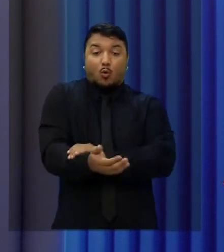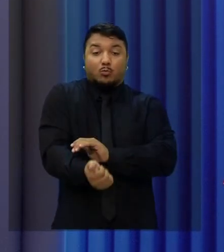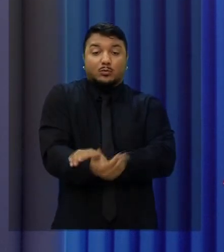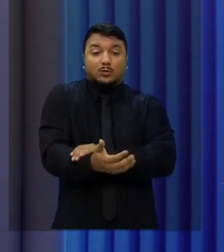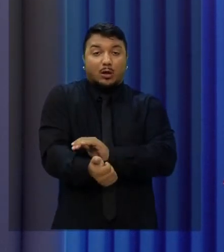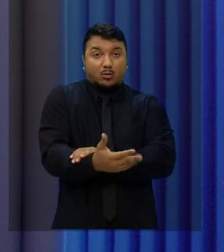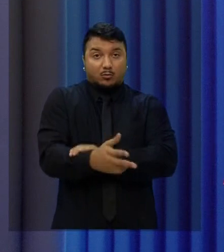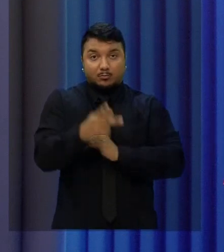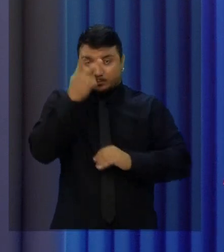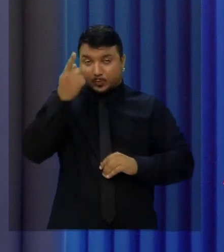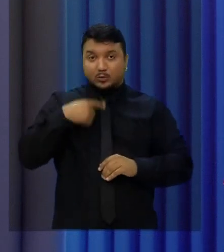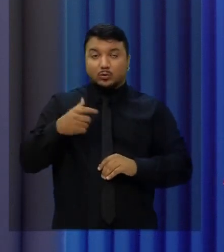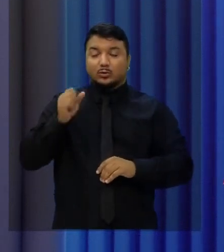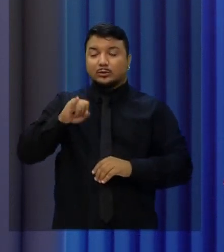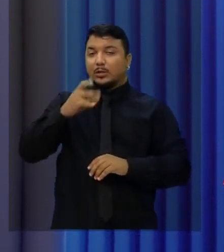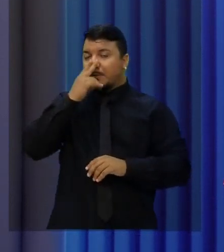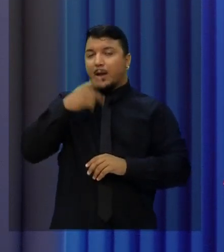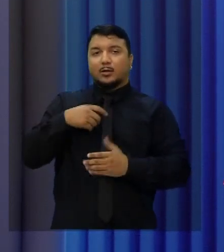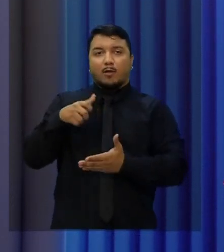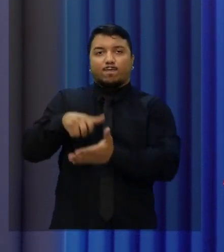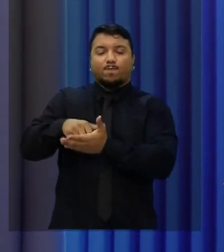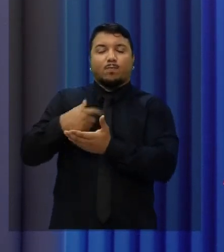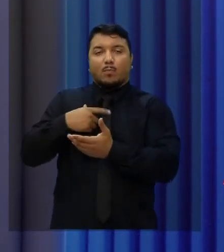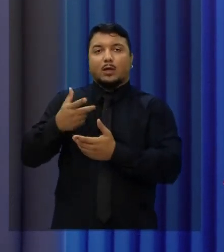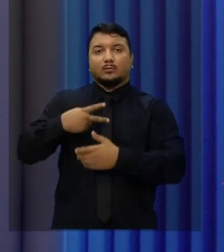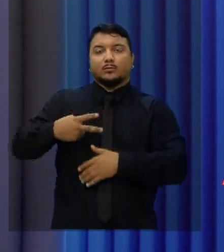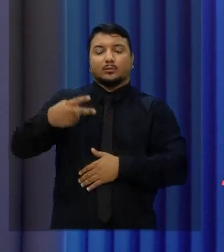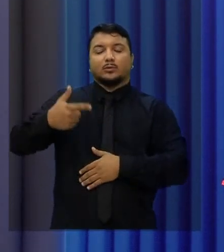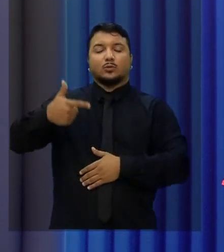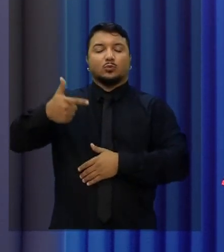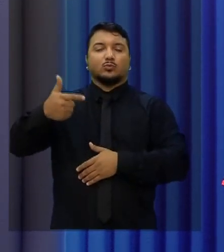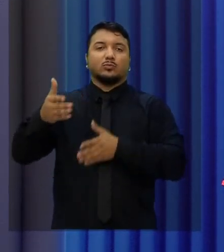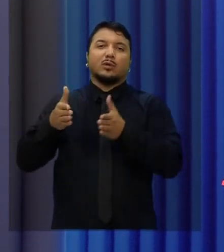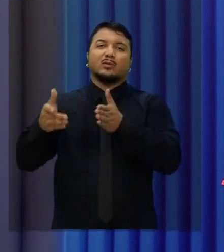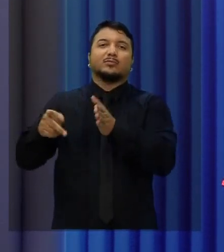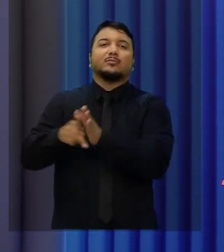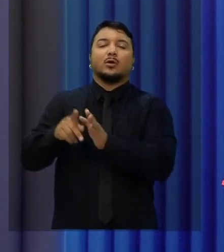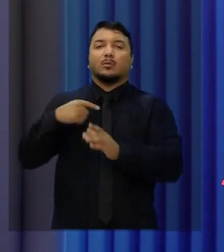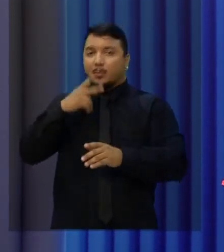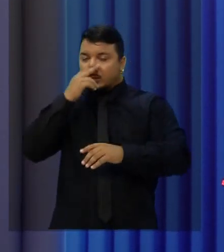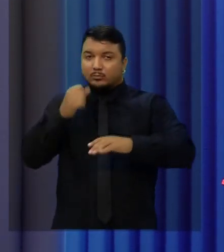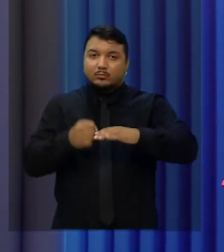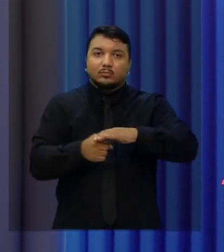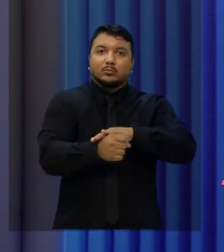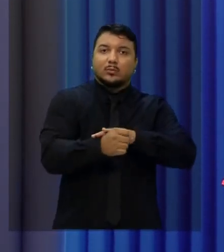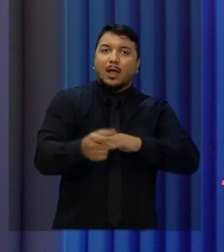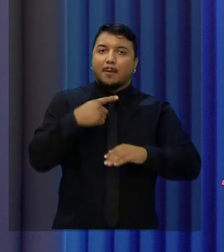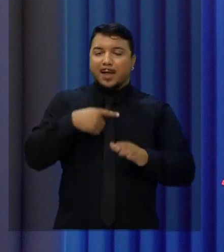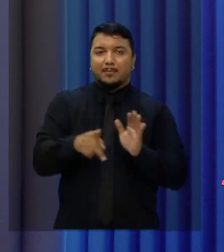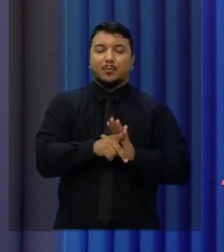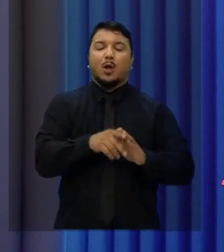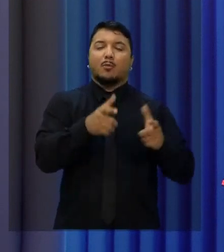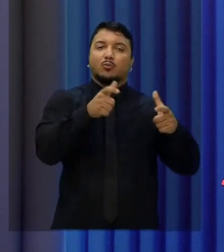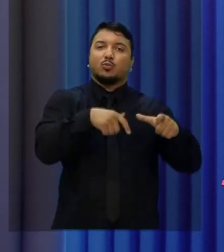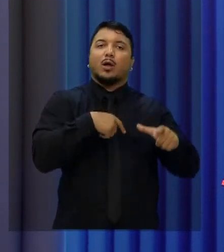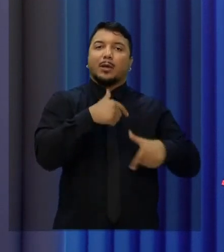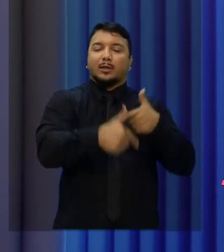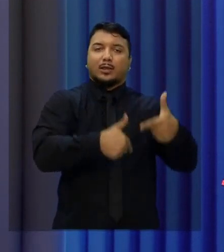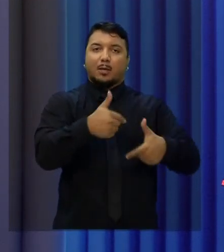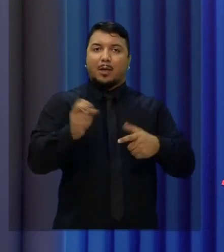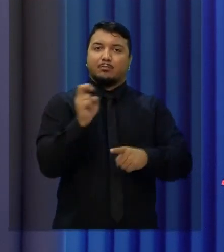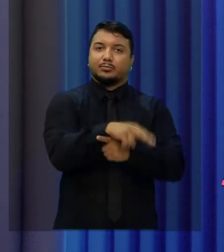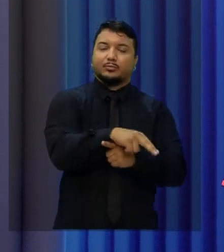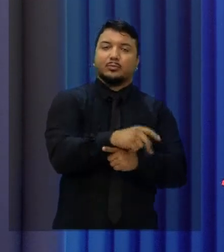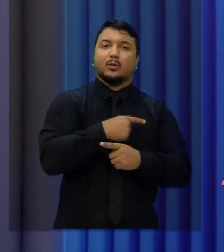pessoas condenadas em segunda instância, pudessem ocupar cargos comissionados na gestão. Veja o risco que a gente corre nesse